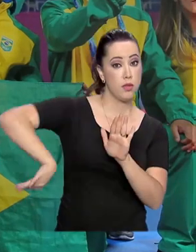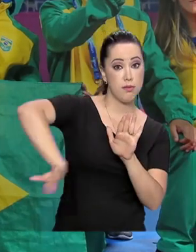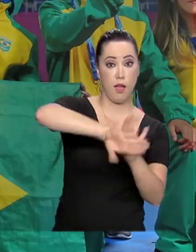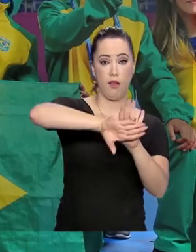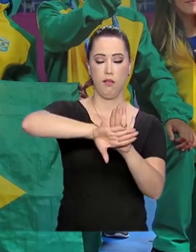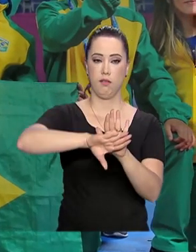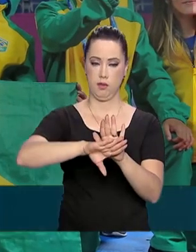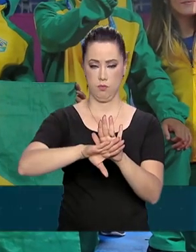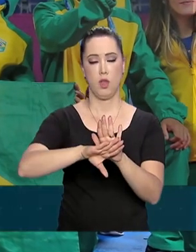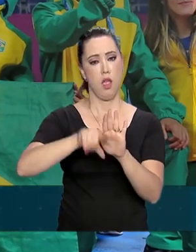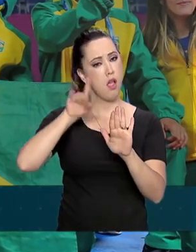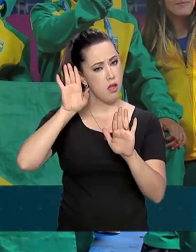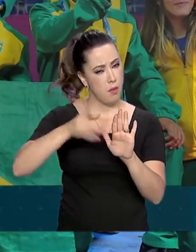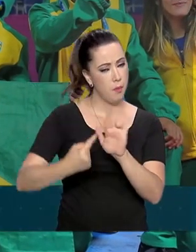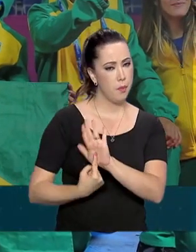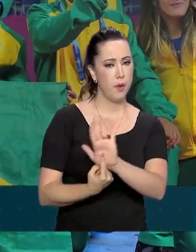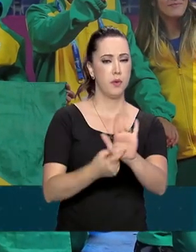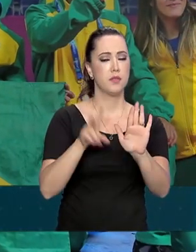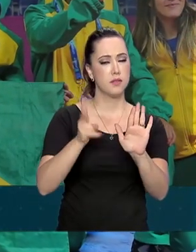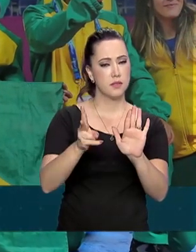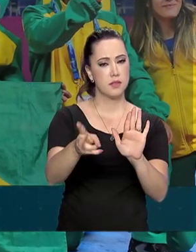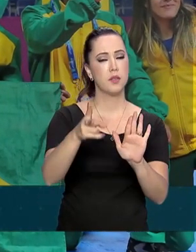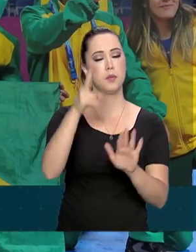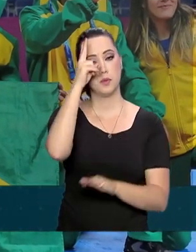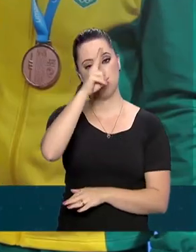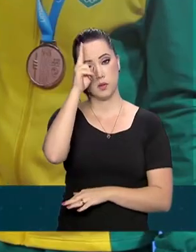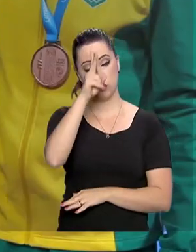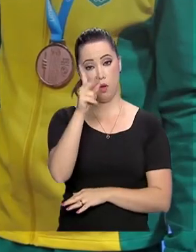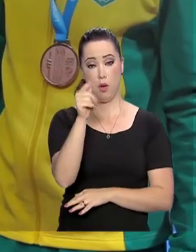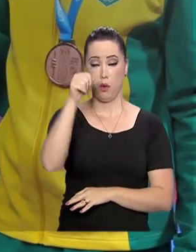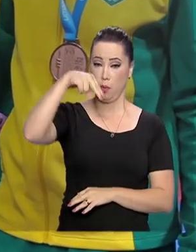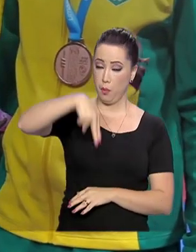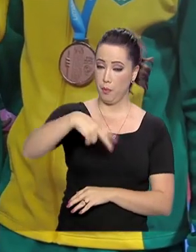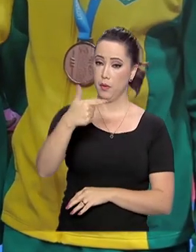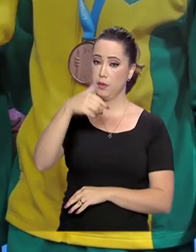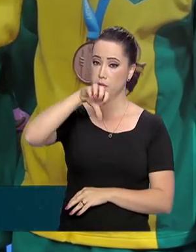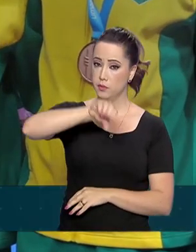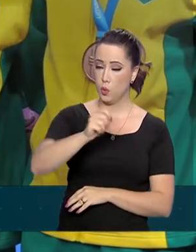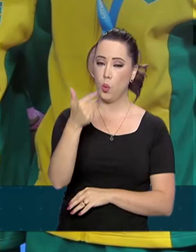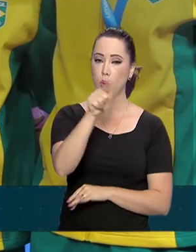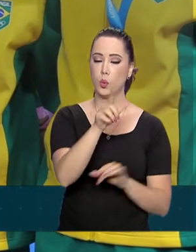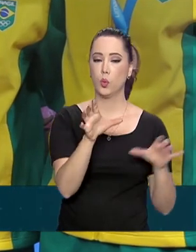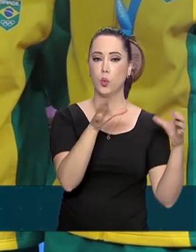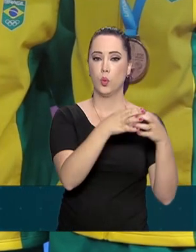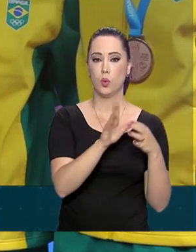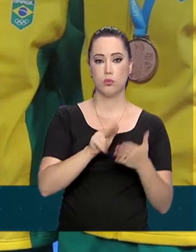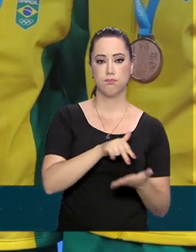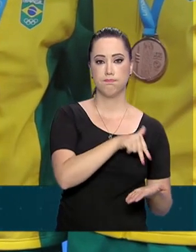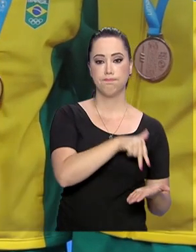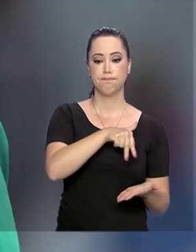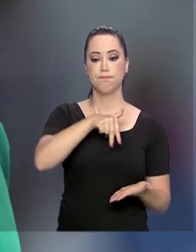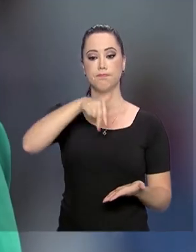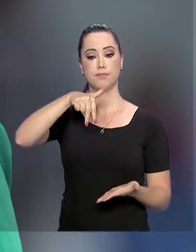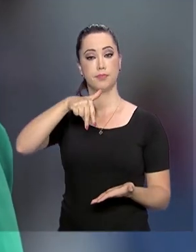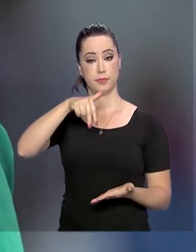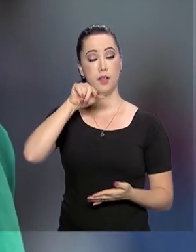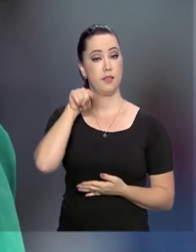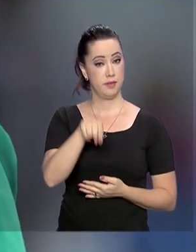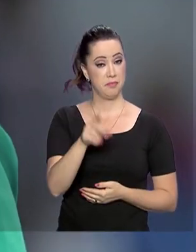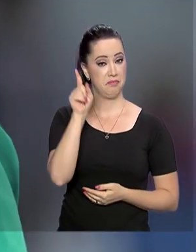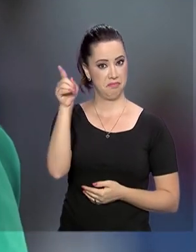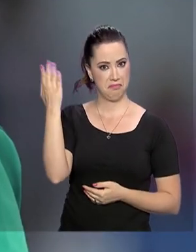continua fazendo história no Pan-2019. Ontem, mais um grupo de atletas subiu no pódio. E Milena